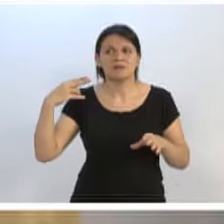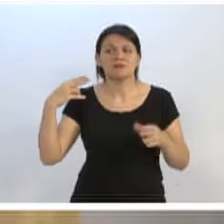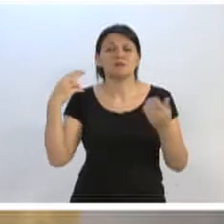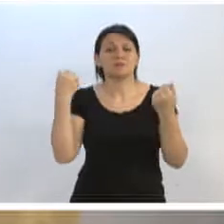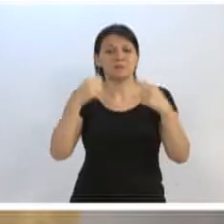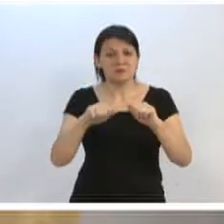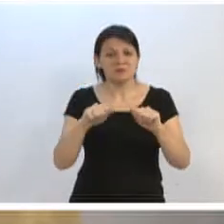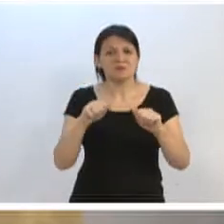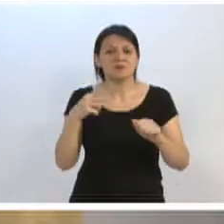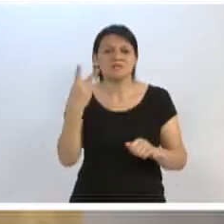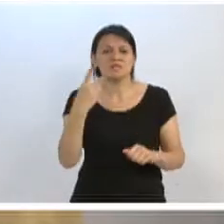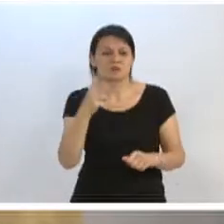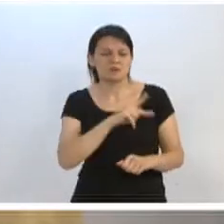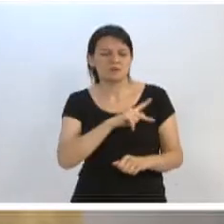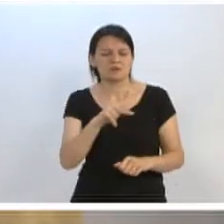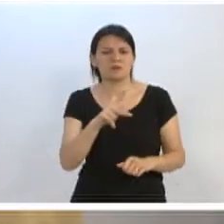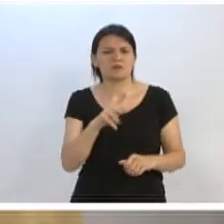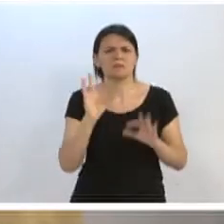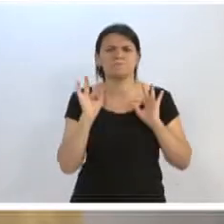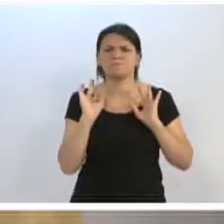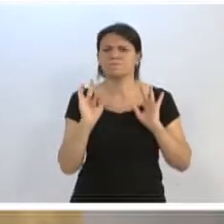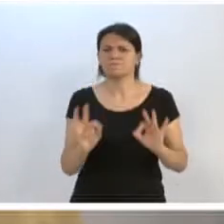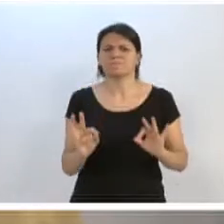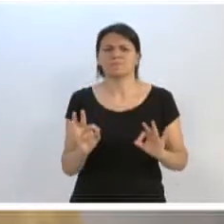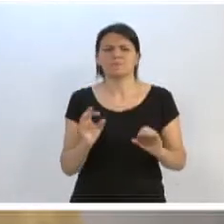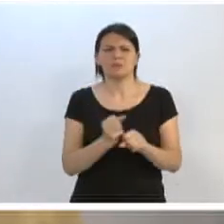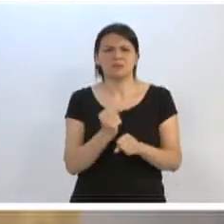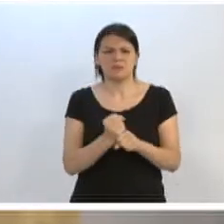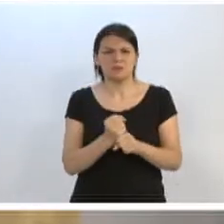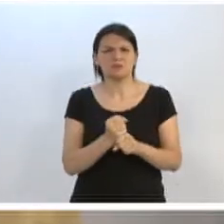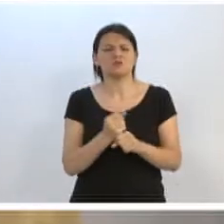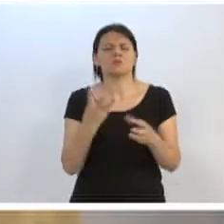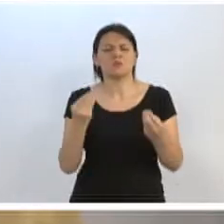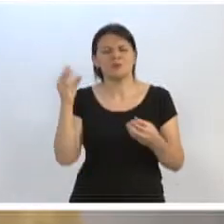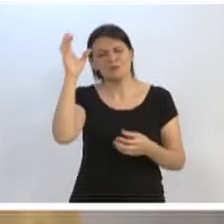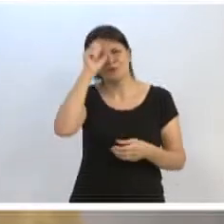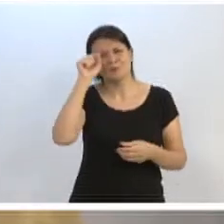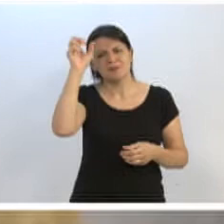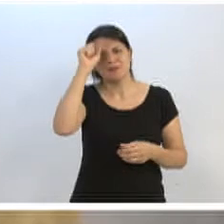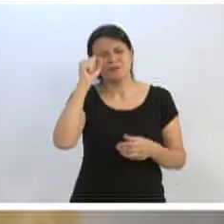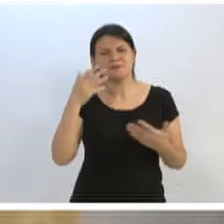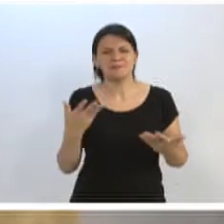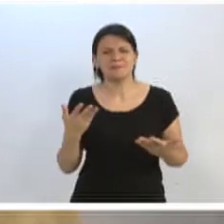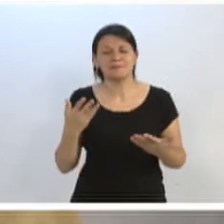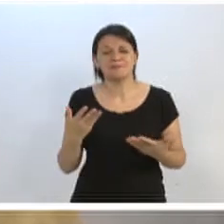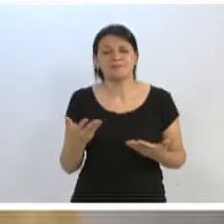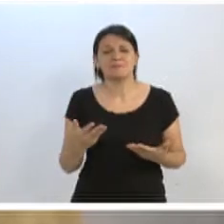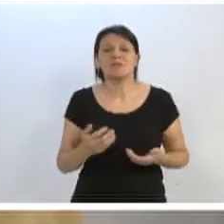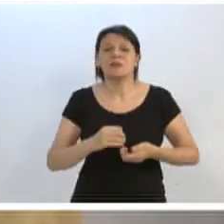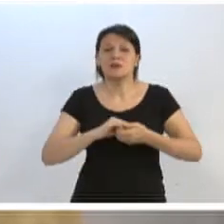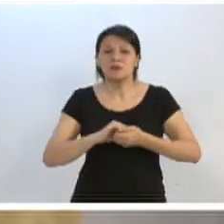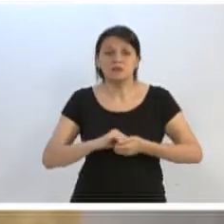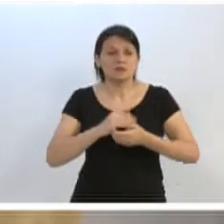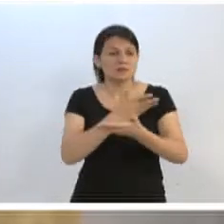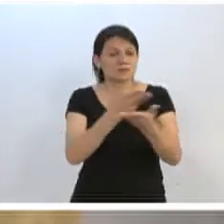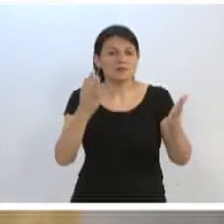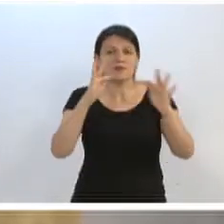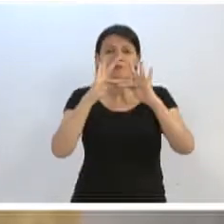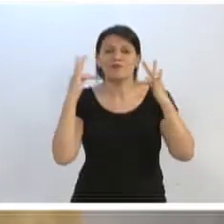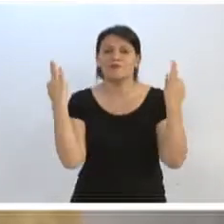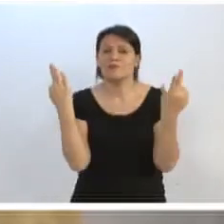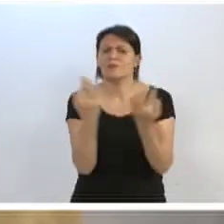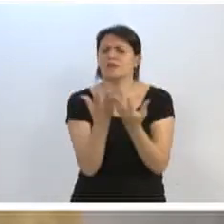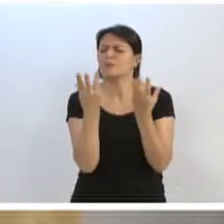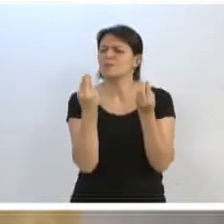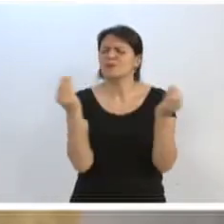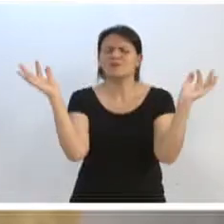ser vice-presidente dessa casa, e tenho certeza que, como foi esse ano, será um ano de muito aprendizado. Por fim, desejo a todas as famílias blumenauenses muita